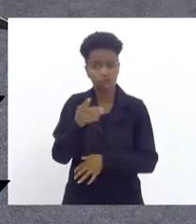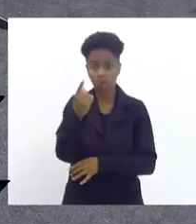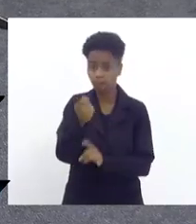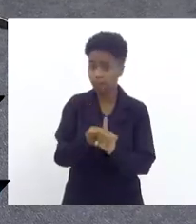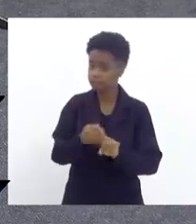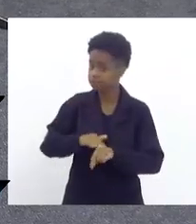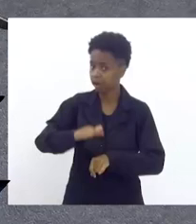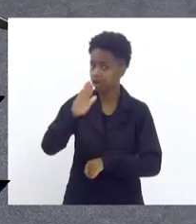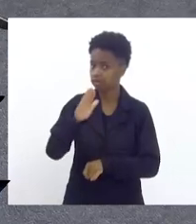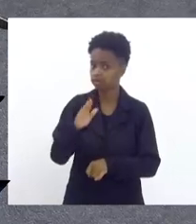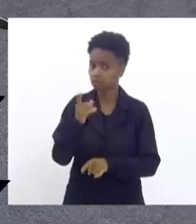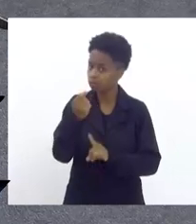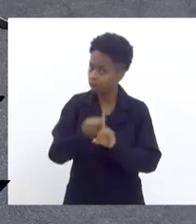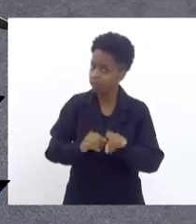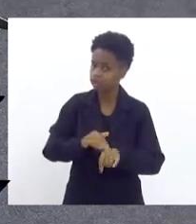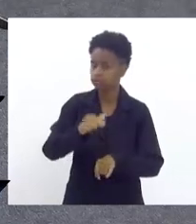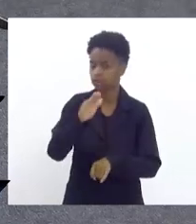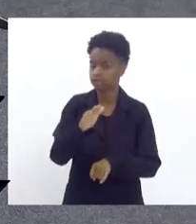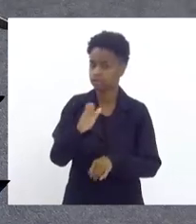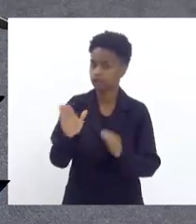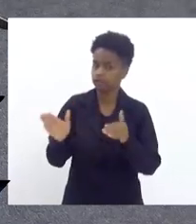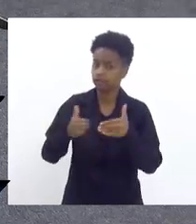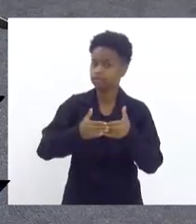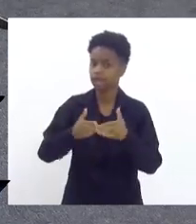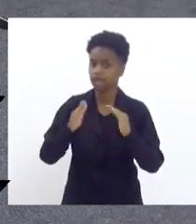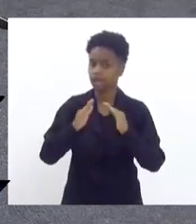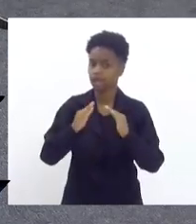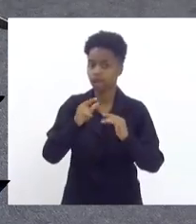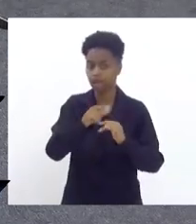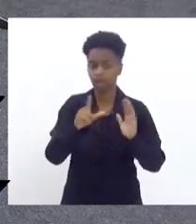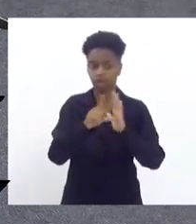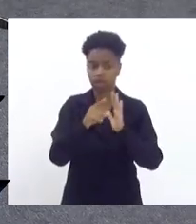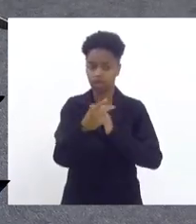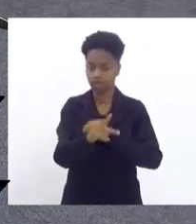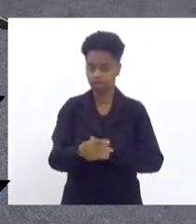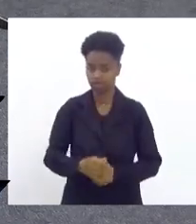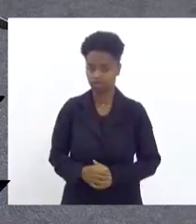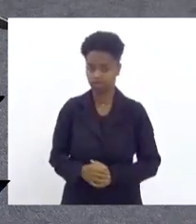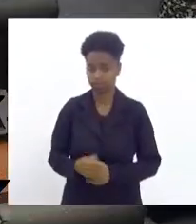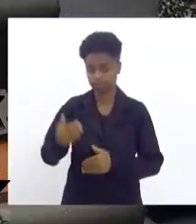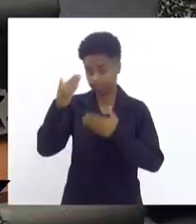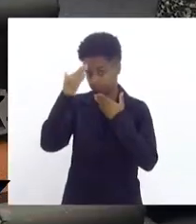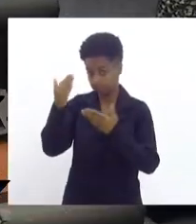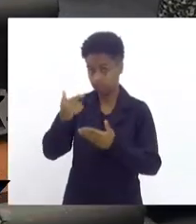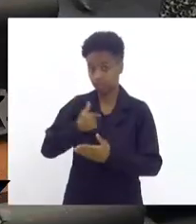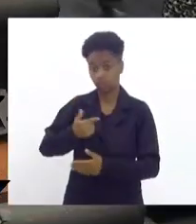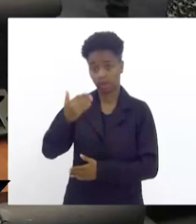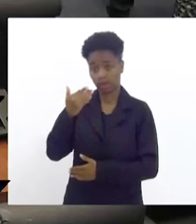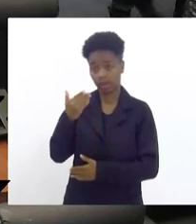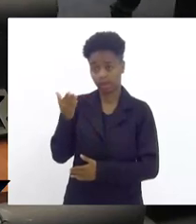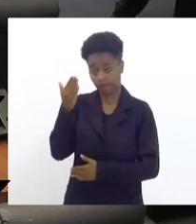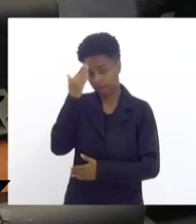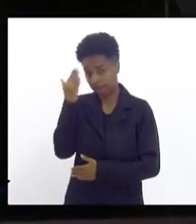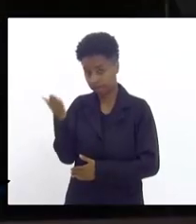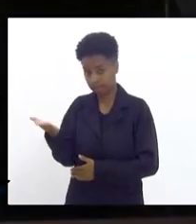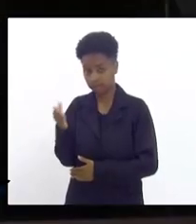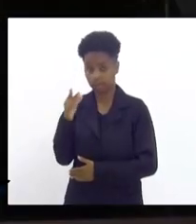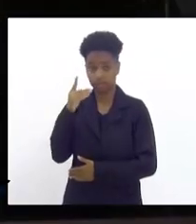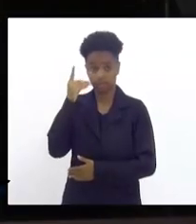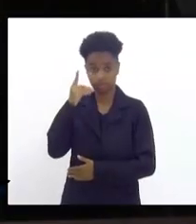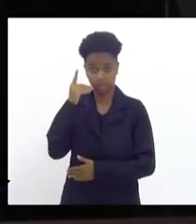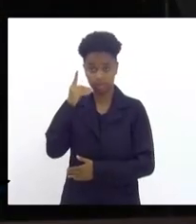mais de um mês que está fechada a pensão dessa senhora obrigado eu queria agradecer a palavra do nobre deputado Marcelo de Seudino